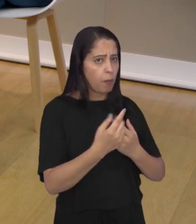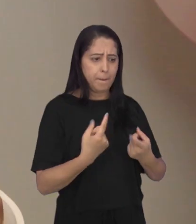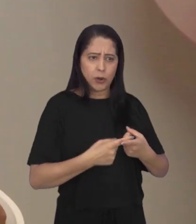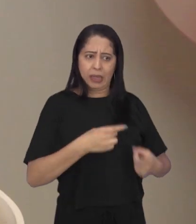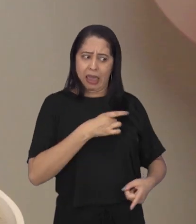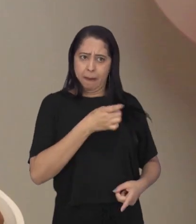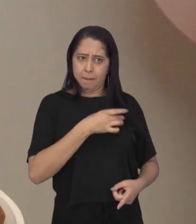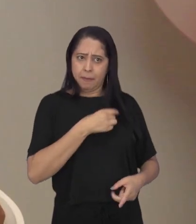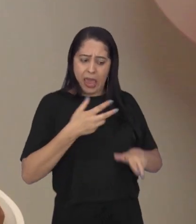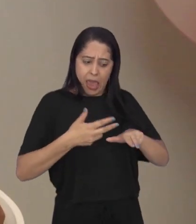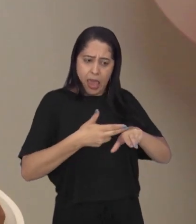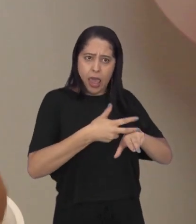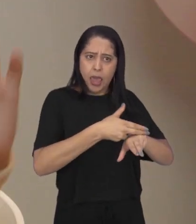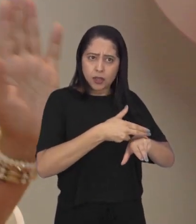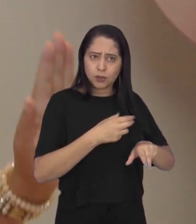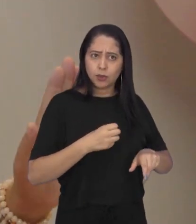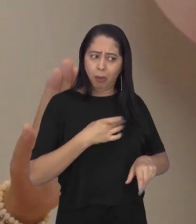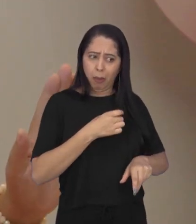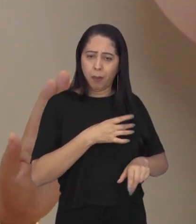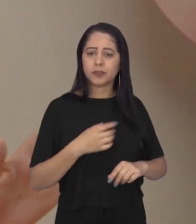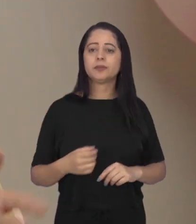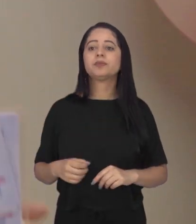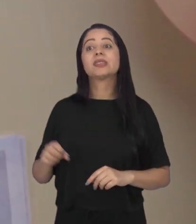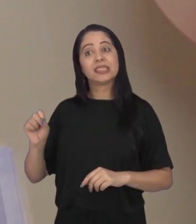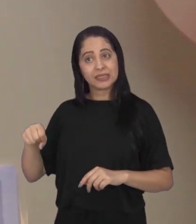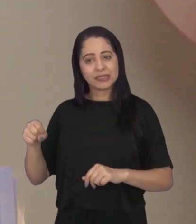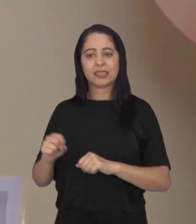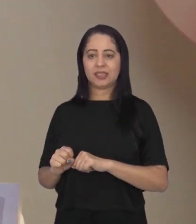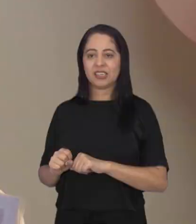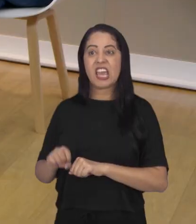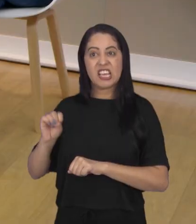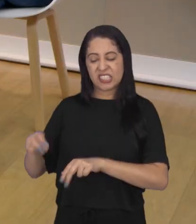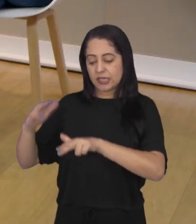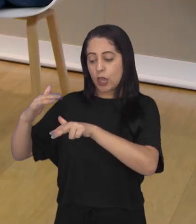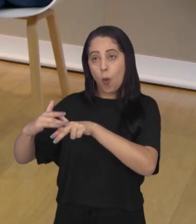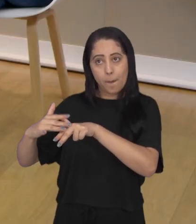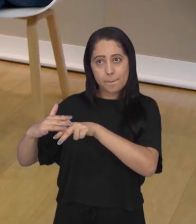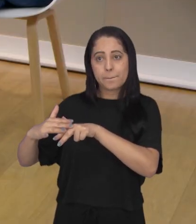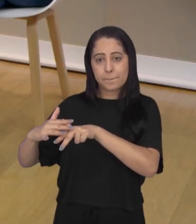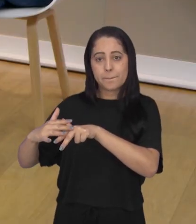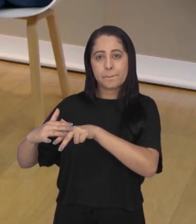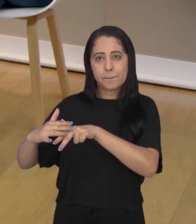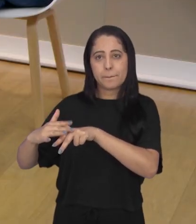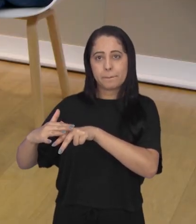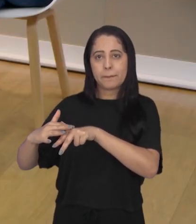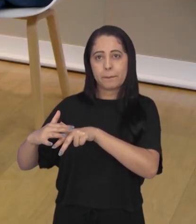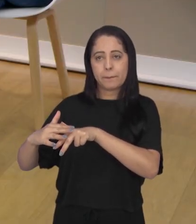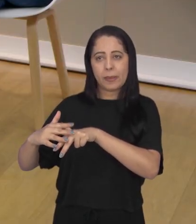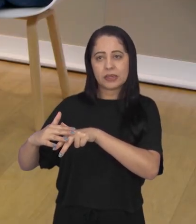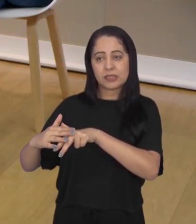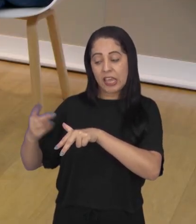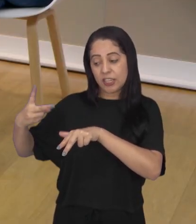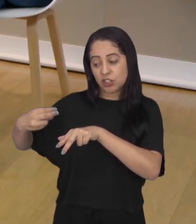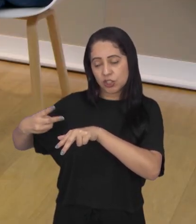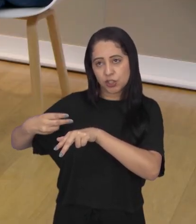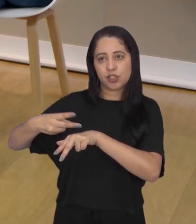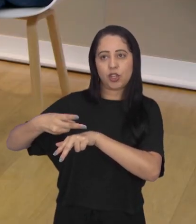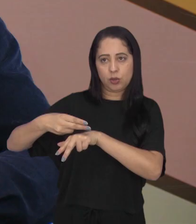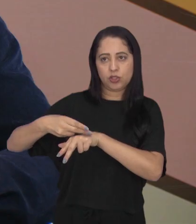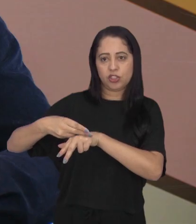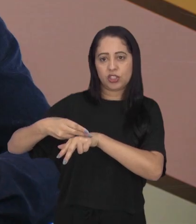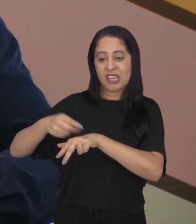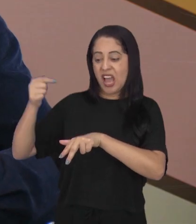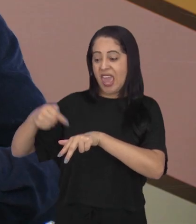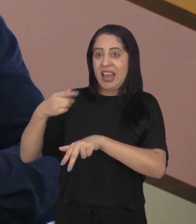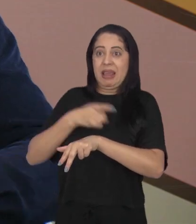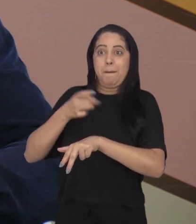cirurgia sempre assusta. Sim. Por mais simples que ela seja. Sim. Procedimento cirúrgico, muitas vezes, para o paciente, pode ser algo desconhecido. E